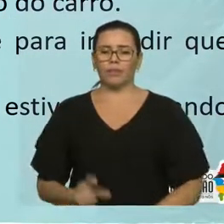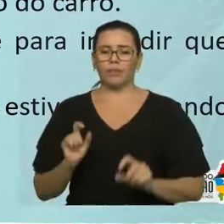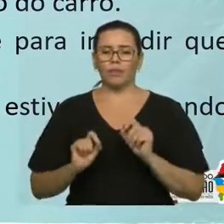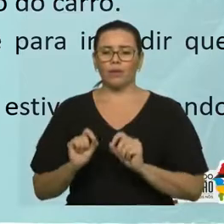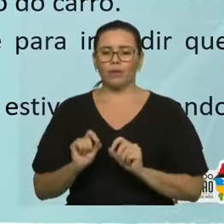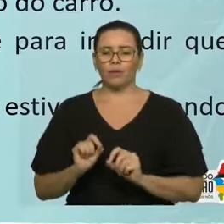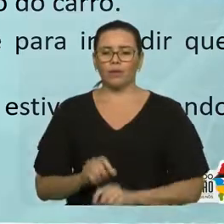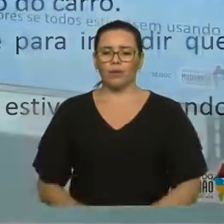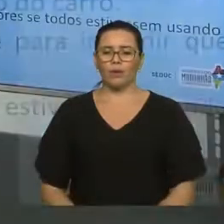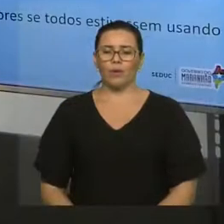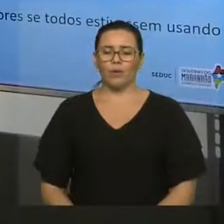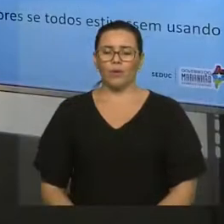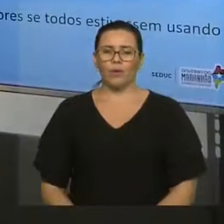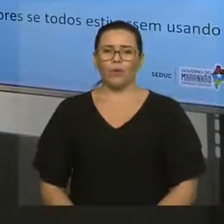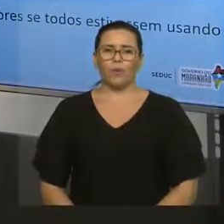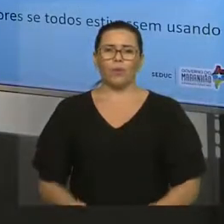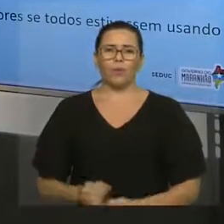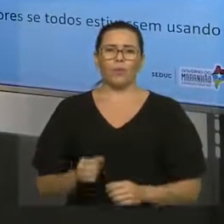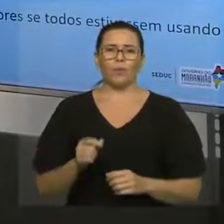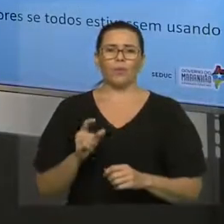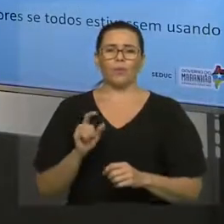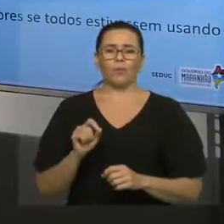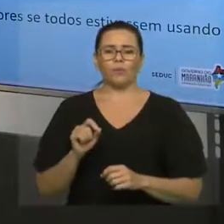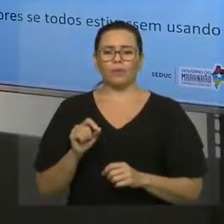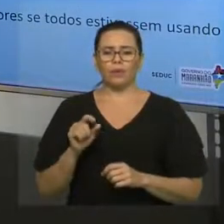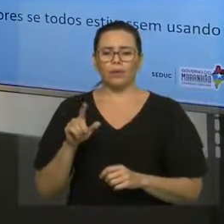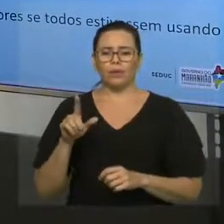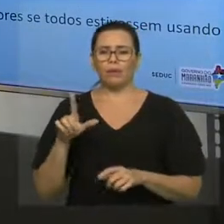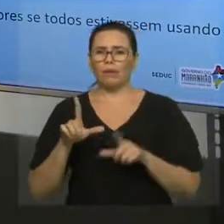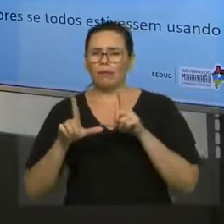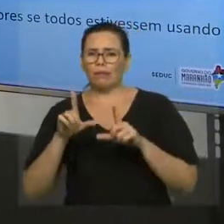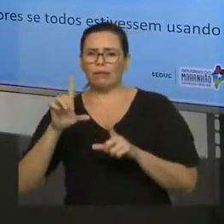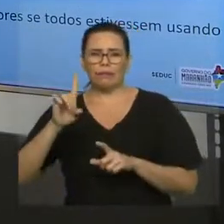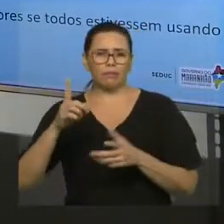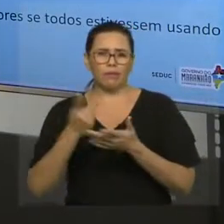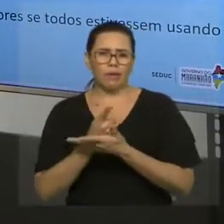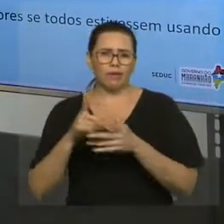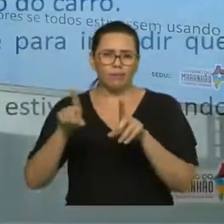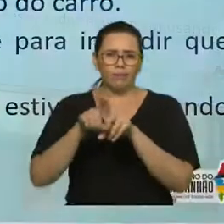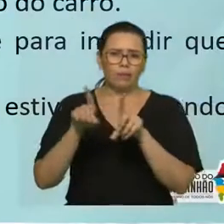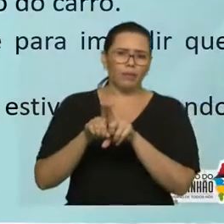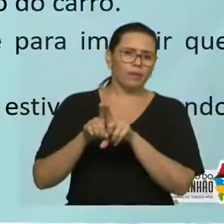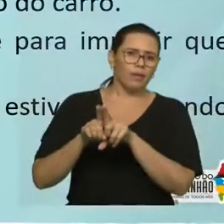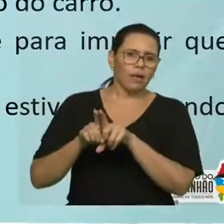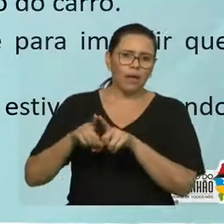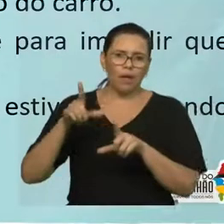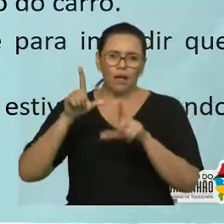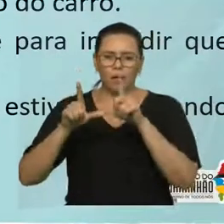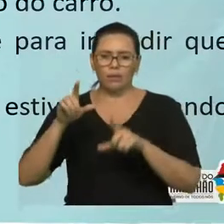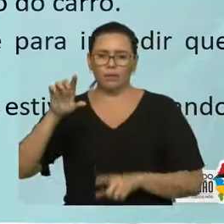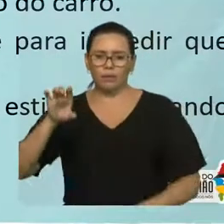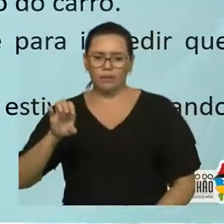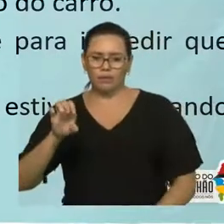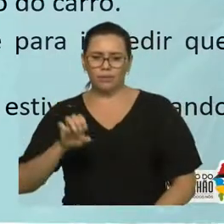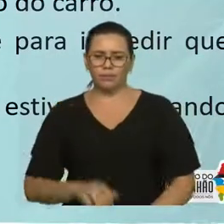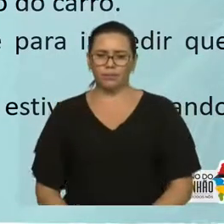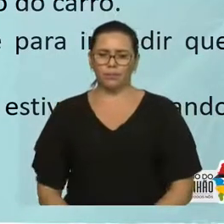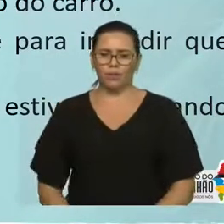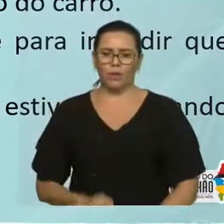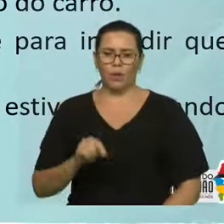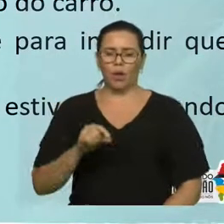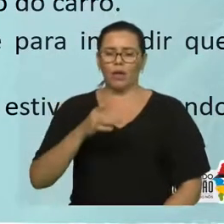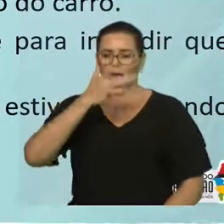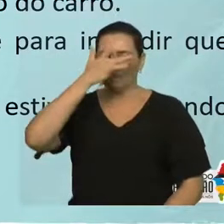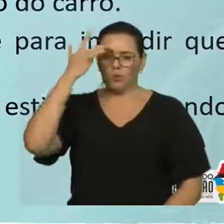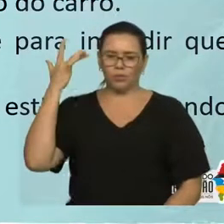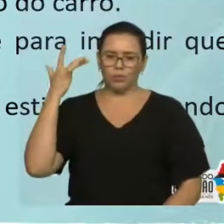fosse suficiente, não precisava de cinto, né? Então, isso aí também não está correto. Os riscos para os passageiros seriam maiores se todos estivessem usando o